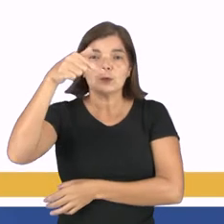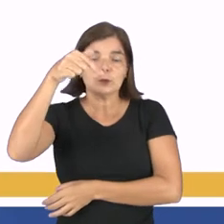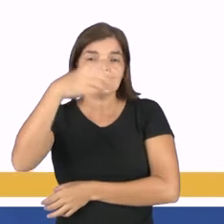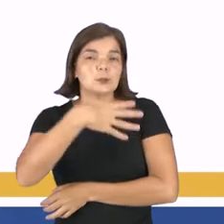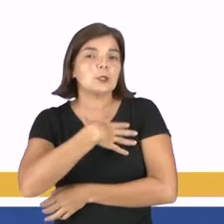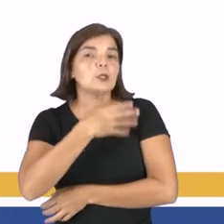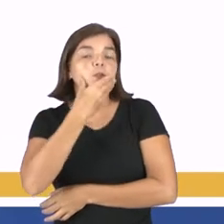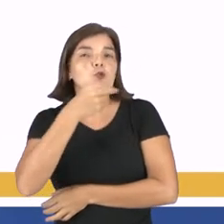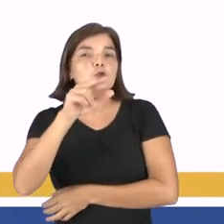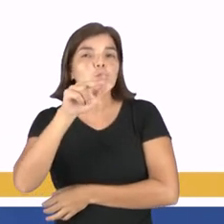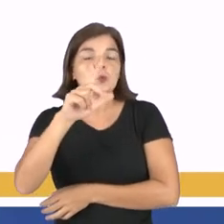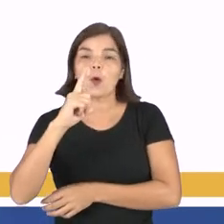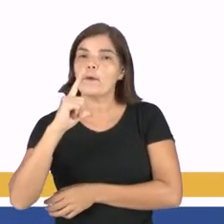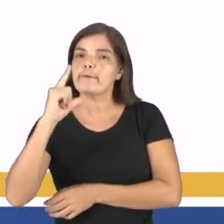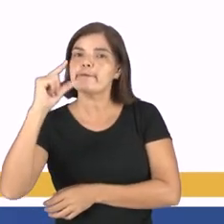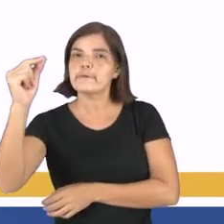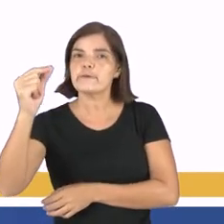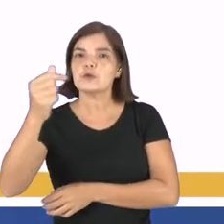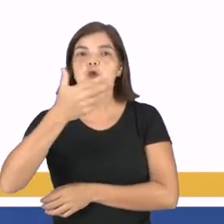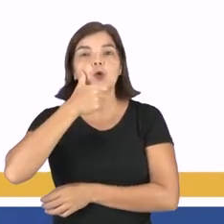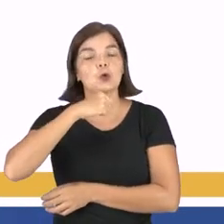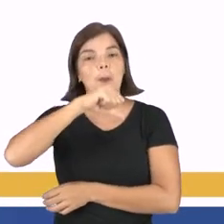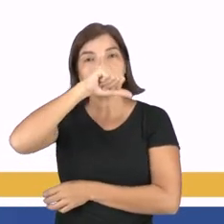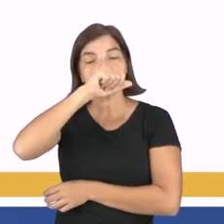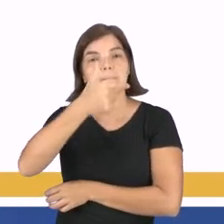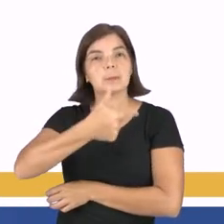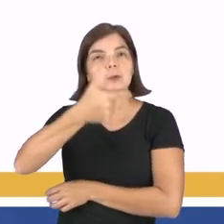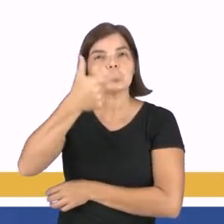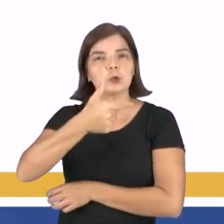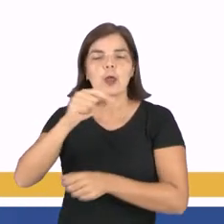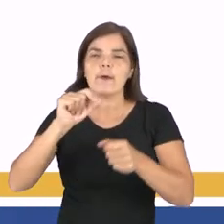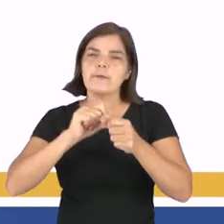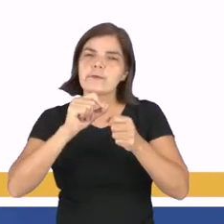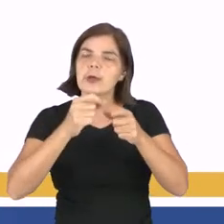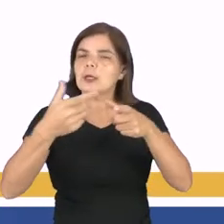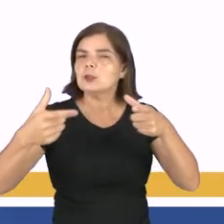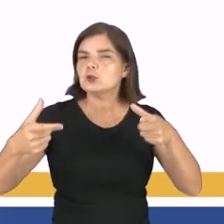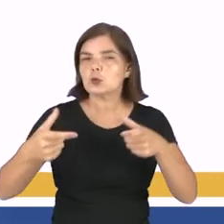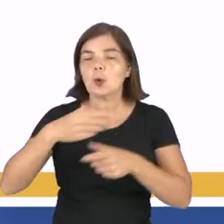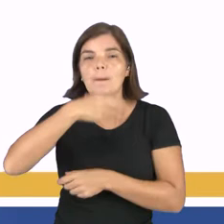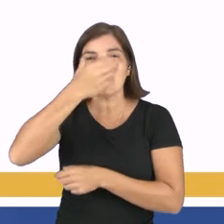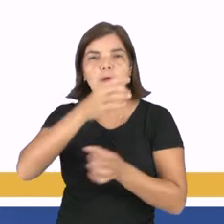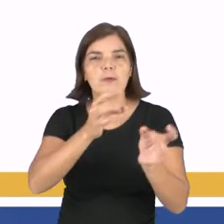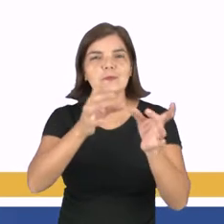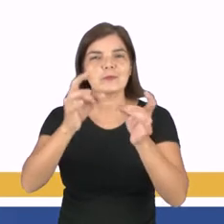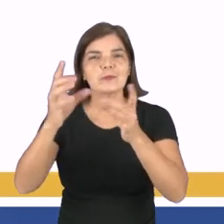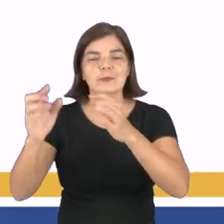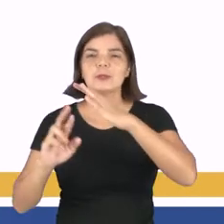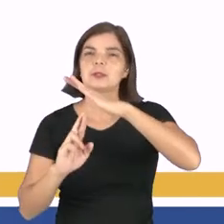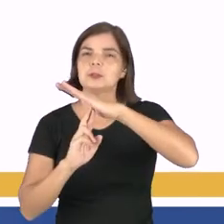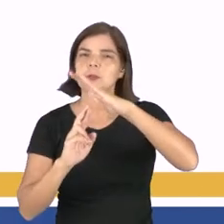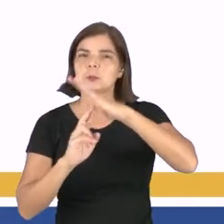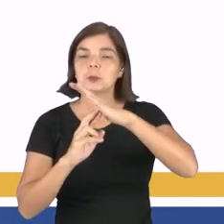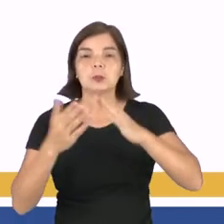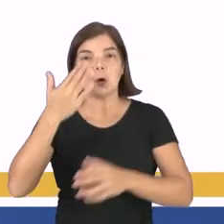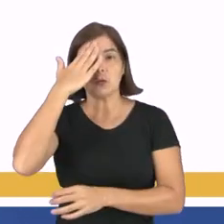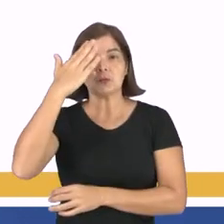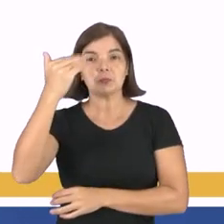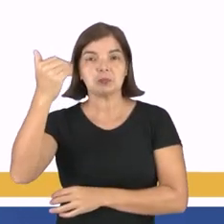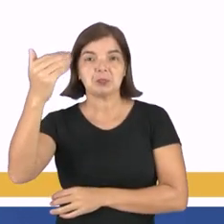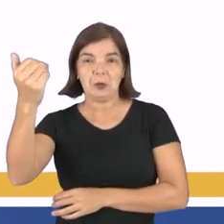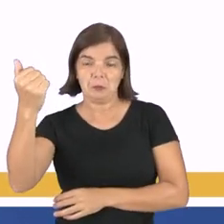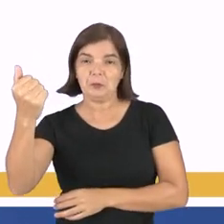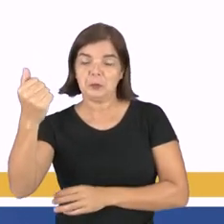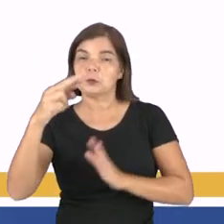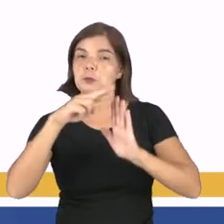irmãos, fugiu da madrasta, fez uma torta com a maçã e foi vender na feira. Ficou tão famosa